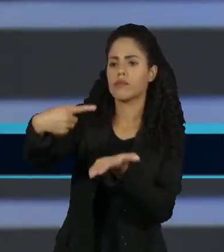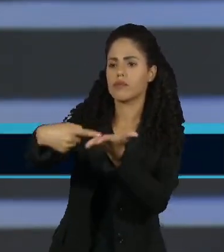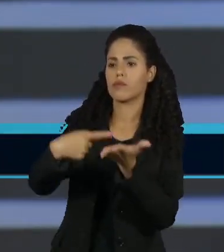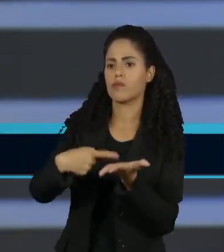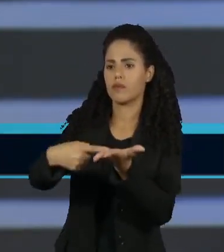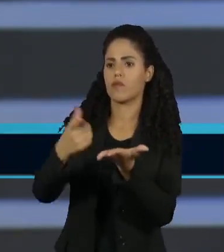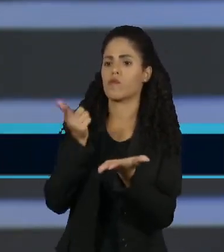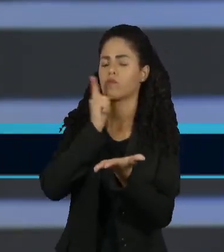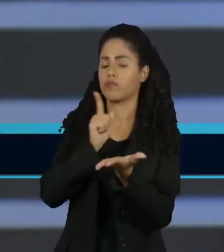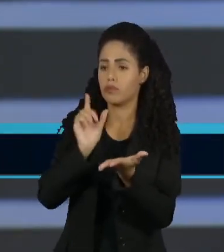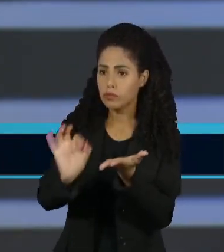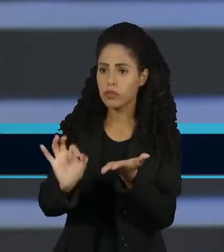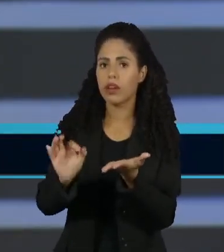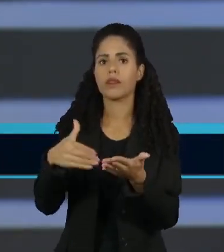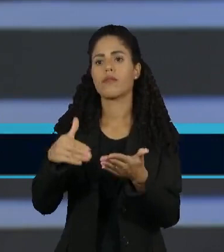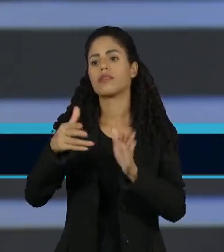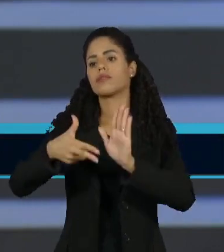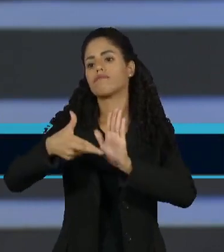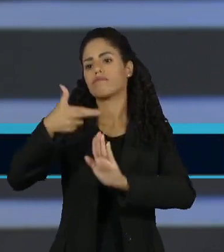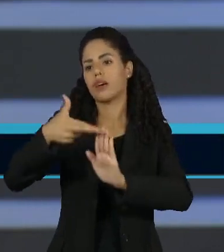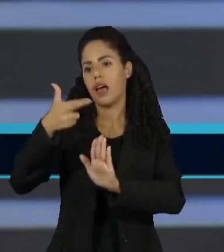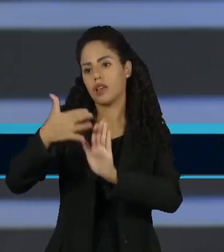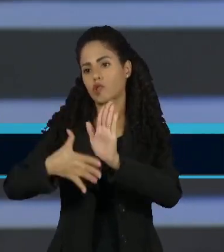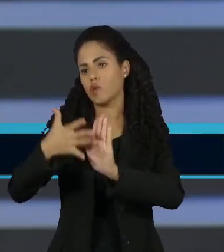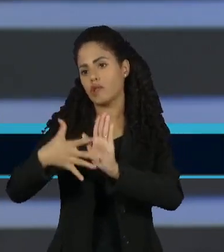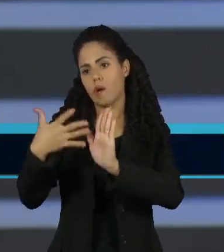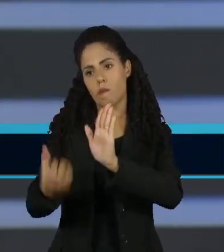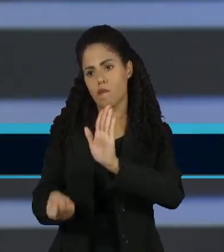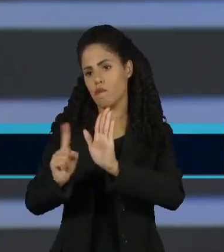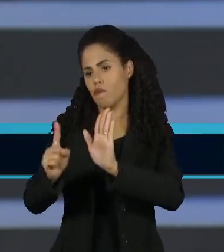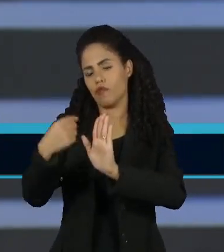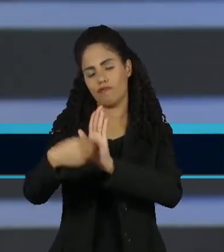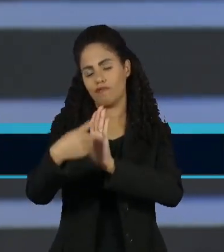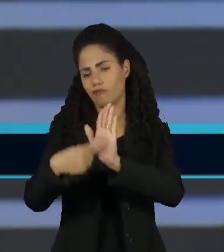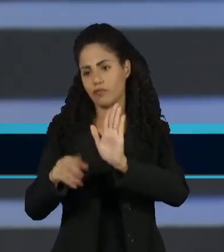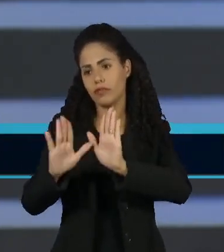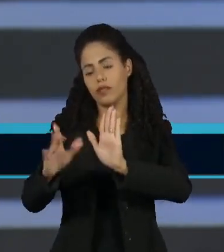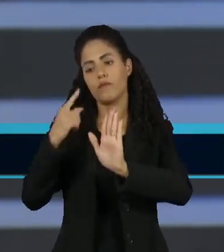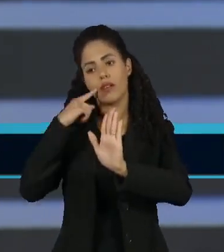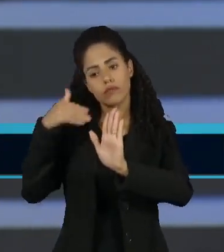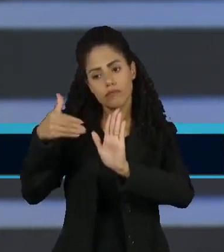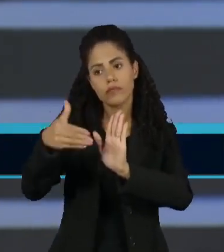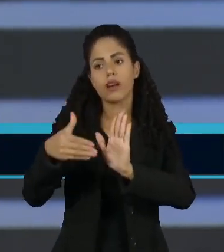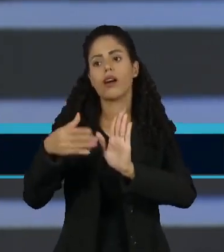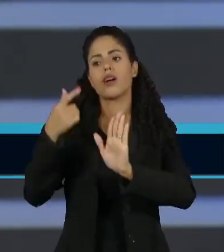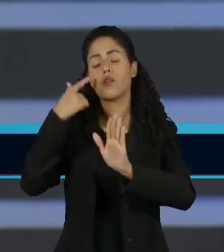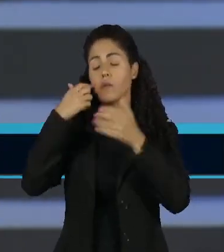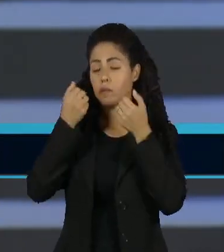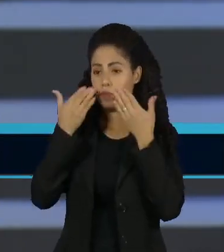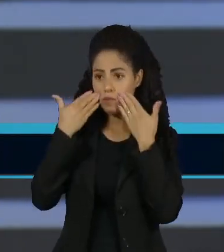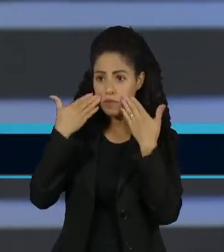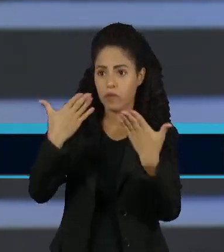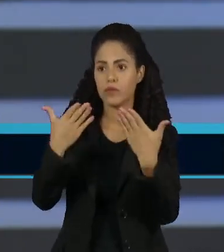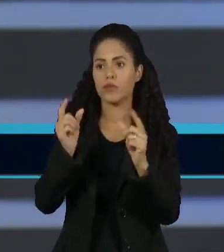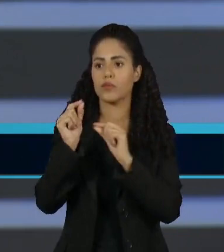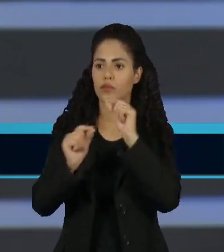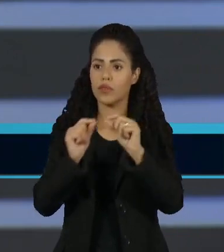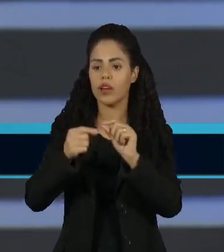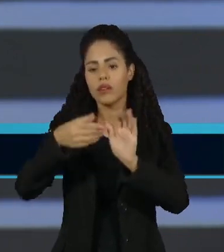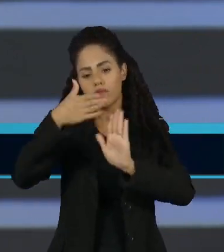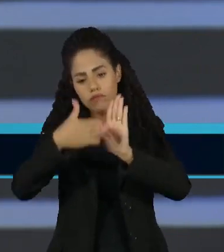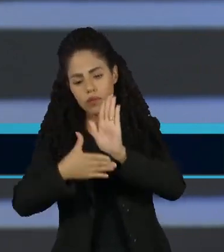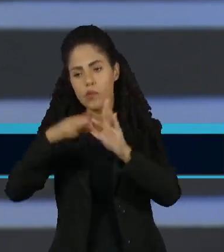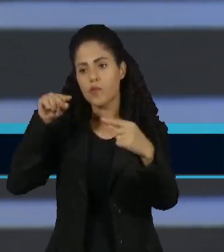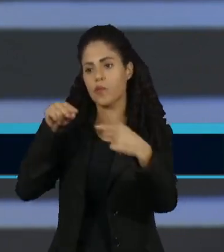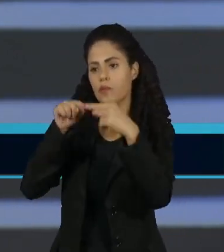atores, ainda que as suas resoluções não tenham sido aprovadas, elas evidenciaram, vamos dizer, as assimetrias